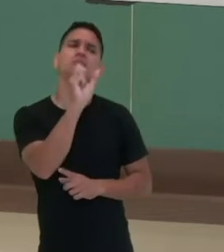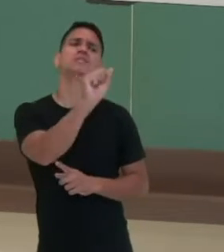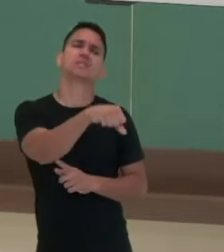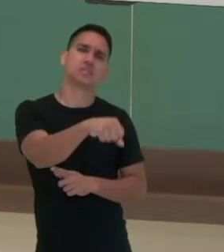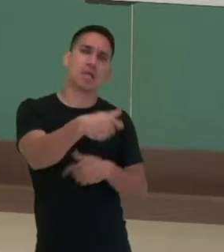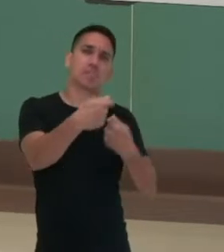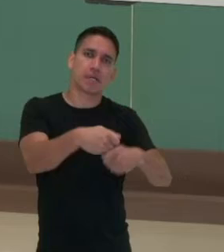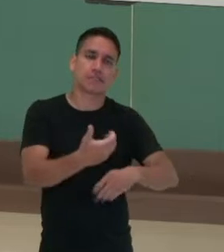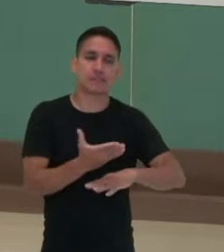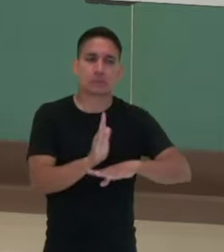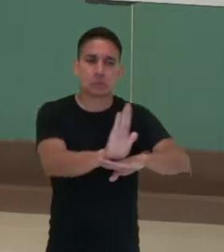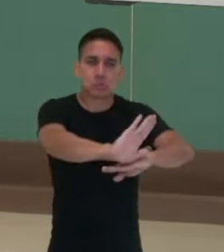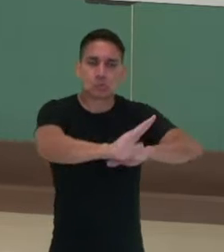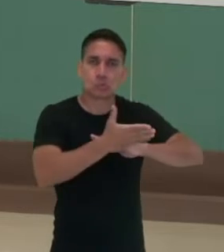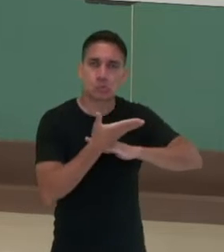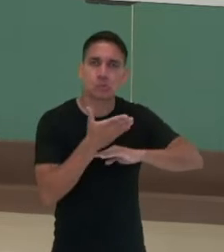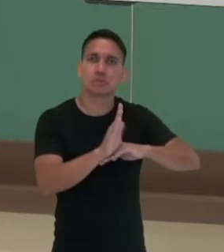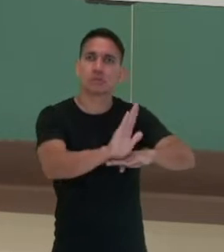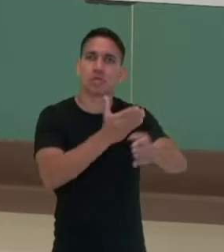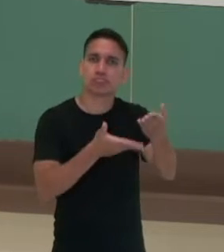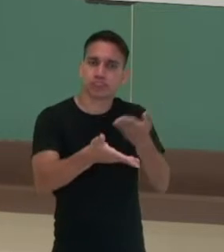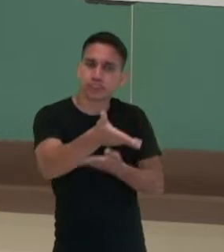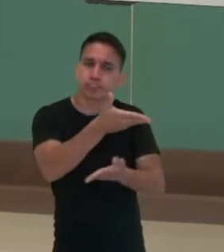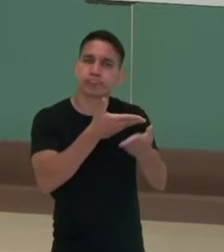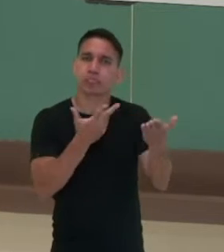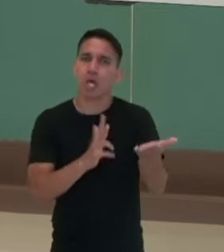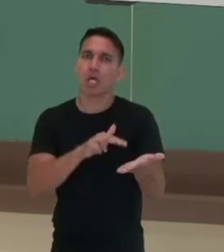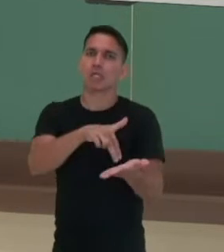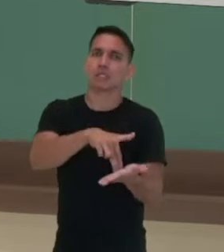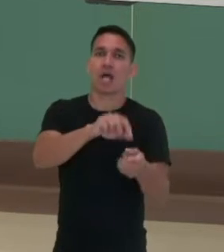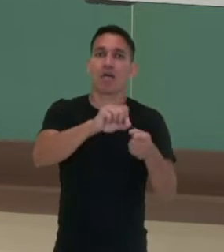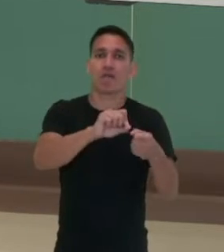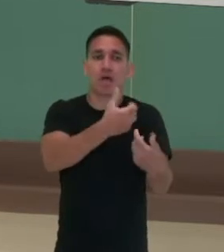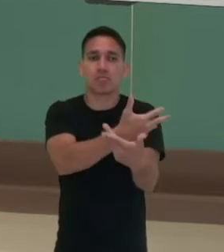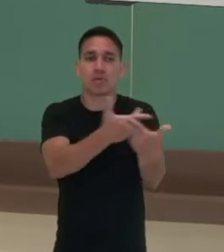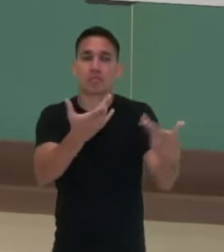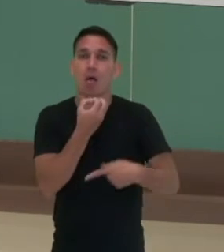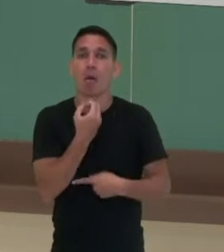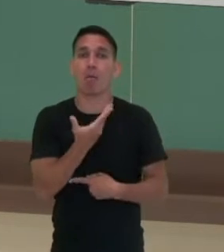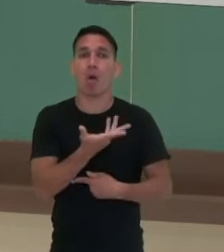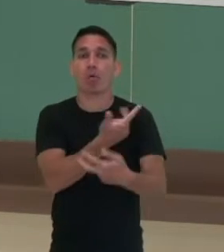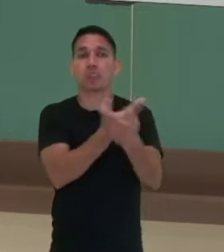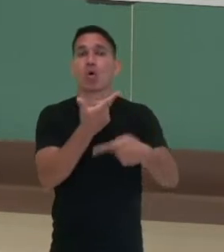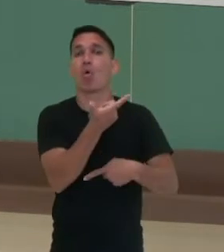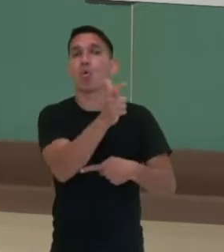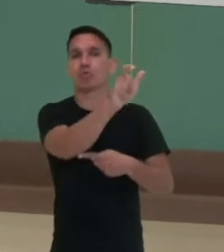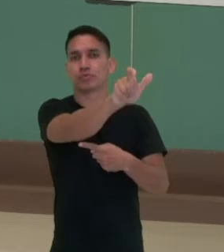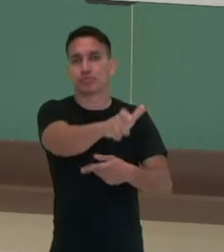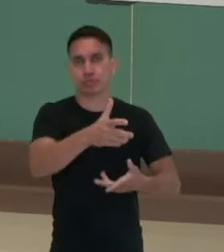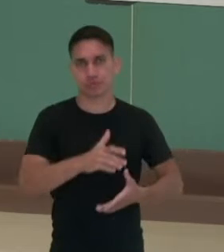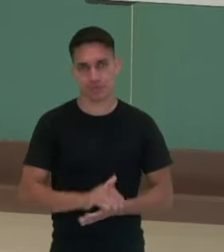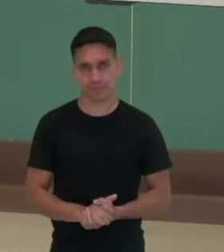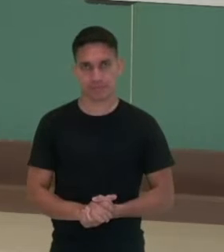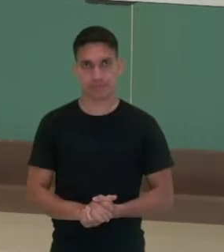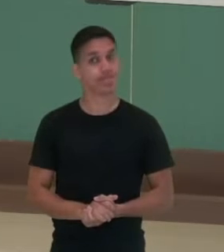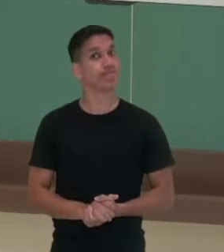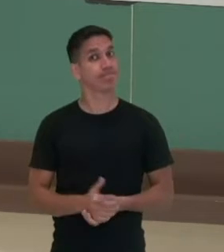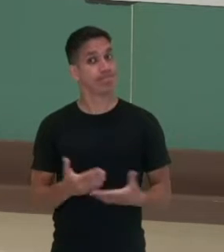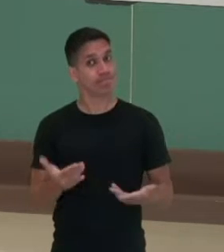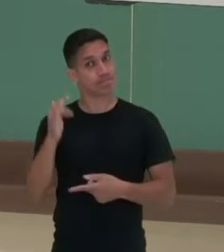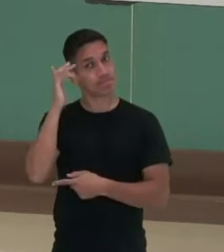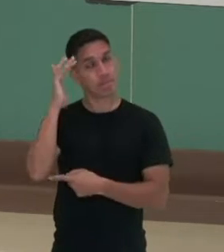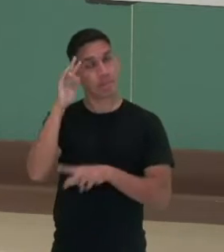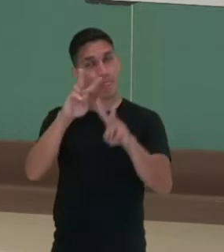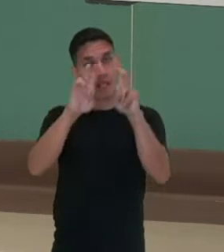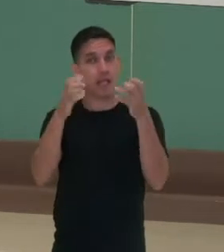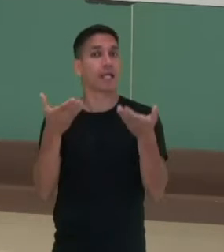que existe a necessidade de se doar, fazer algo de bom pelo próximo? Então pensando um